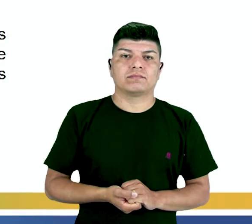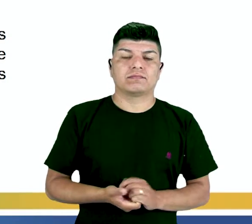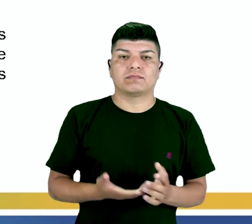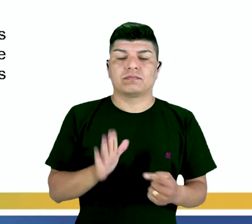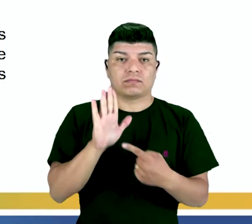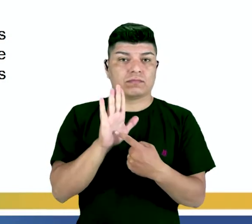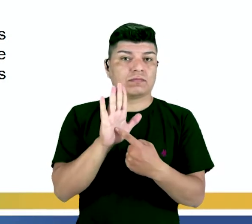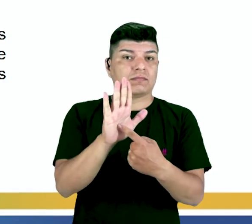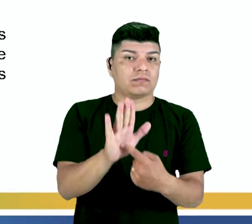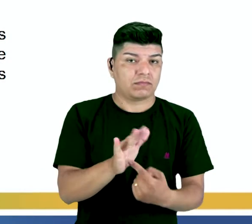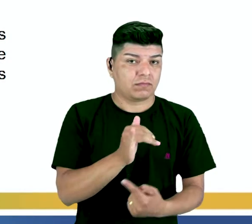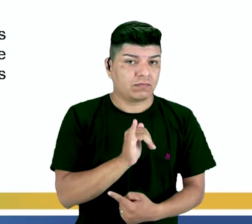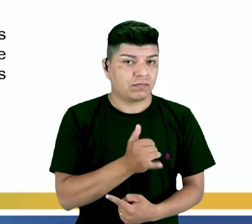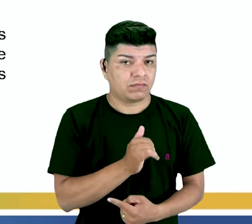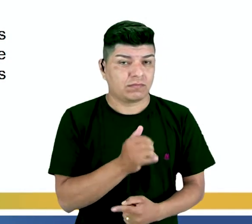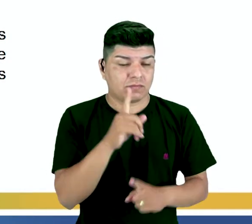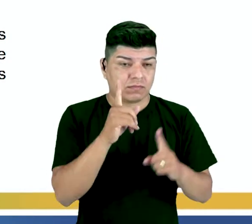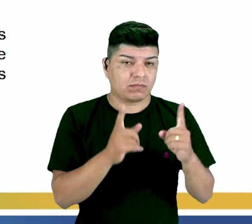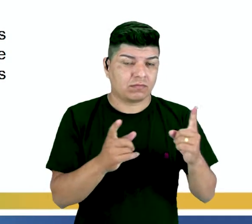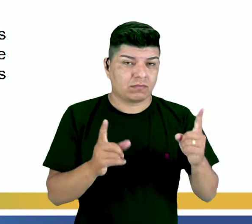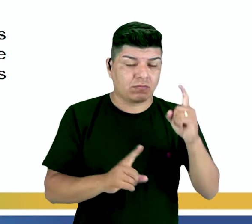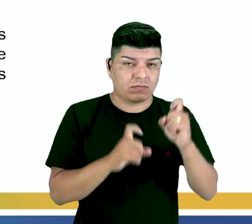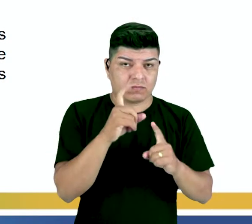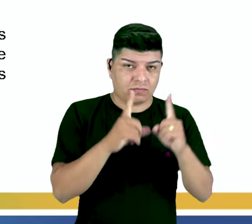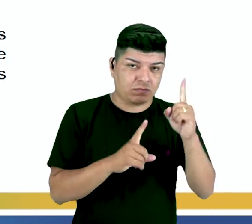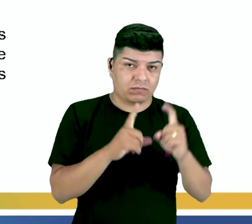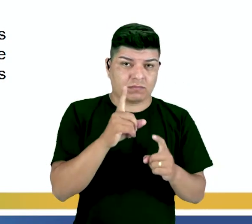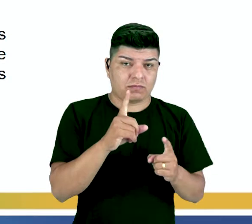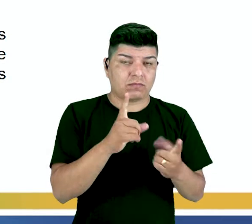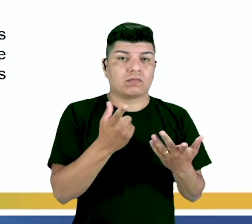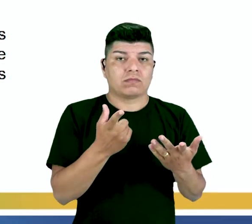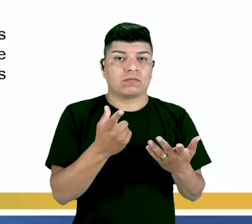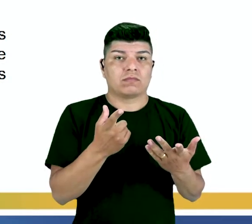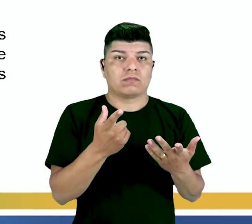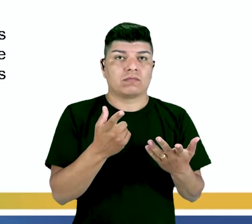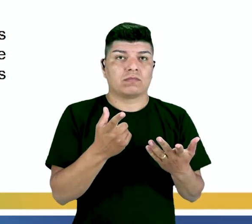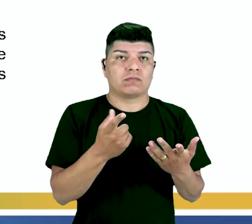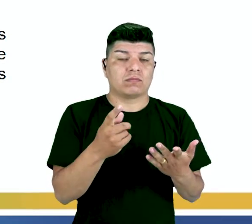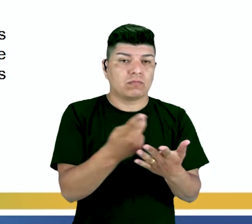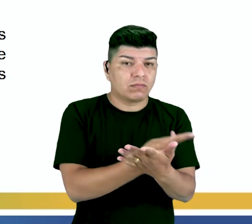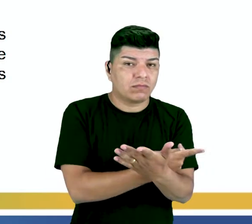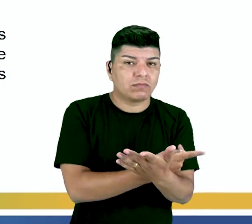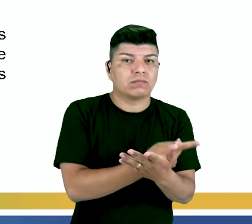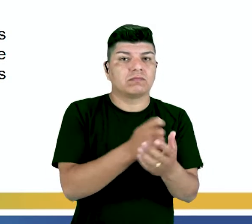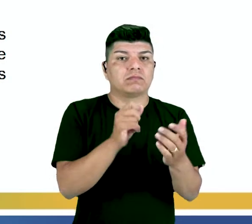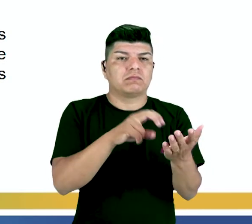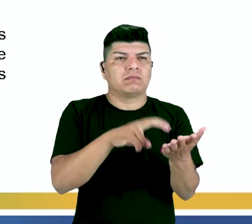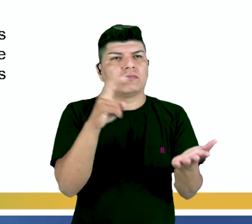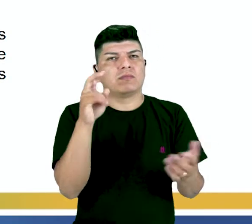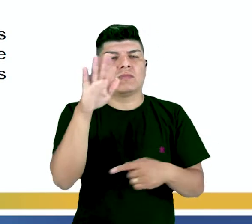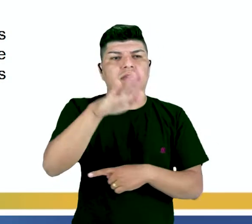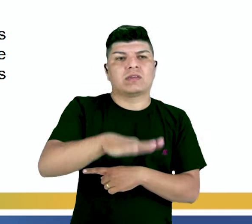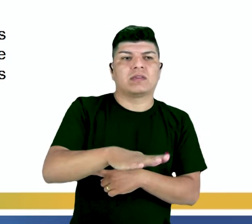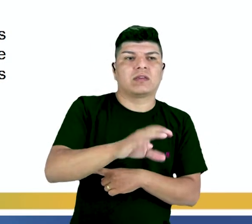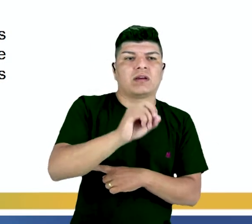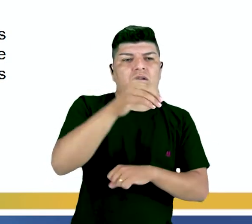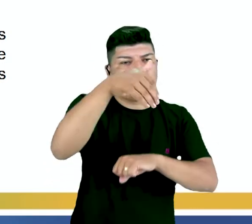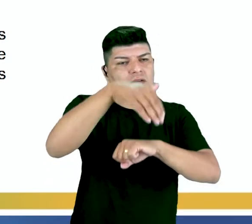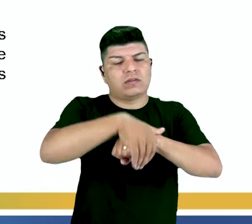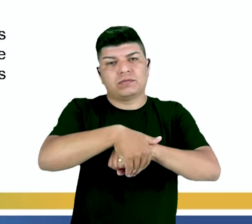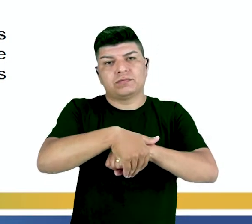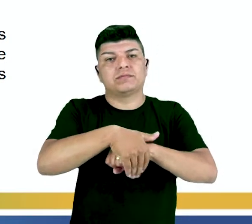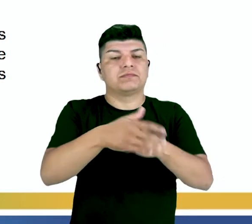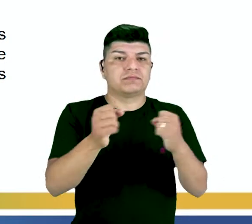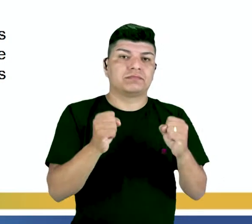na narrativa, expressões que determinam a marcação daquela ação. Pode ser de manhã, pode ser à tarde, pode ser de noite.